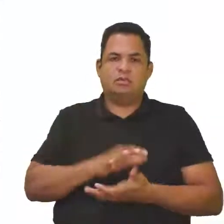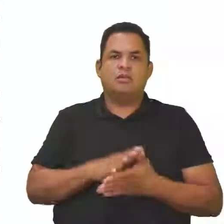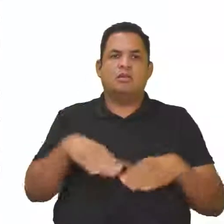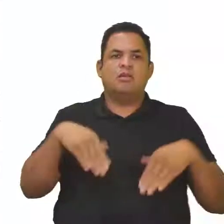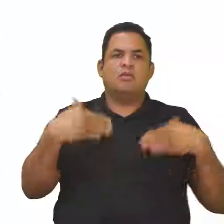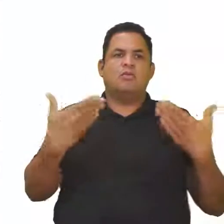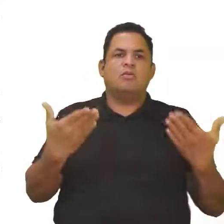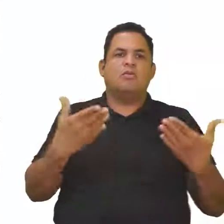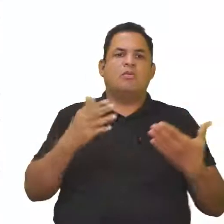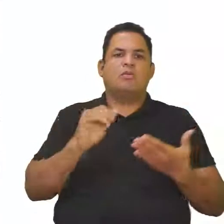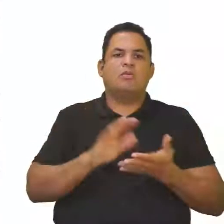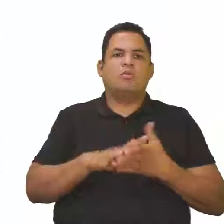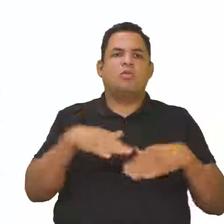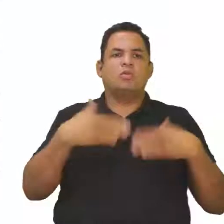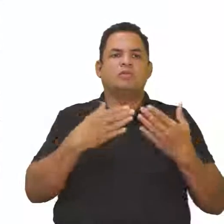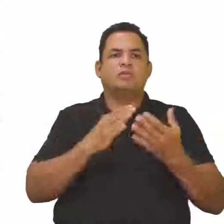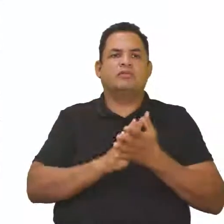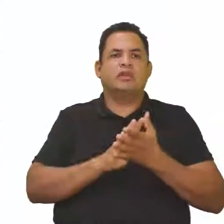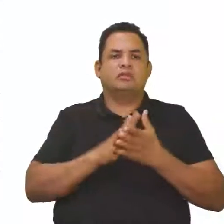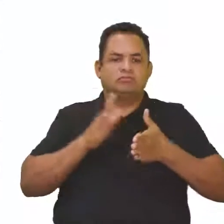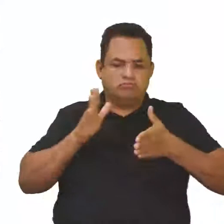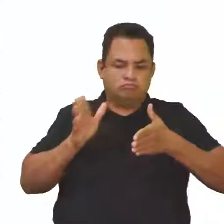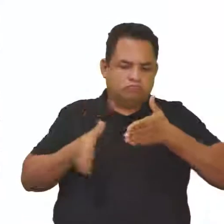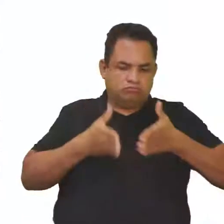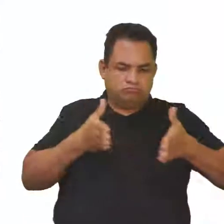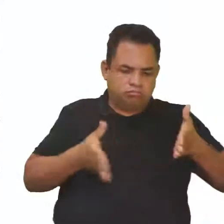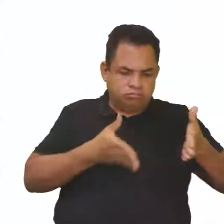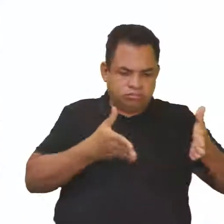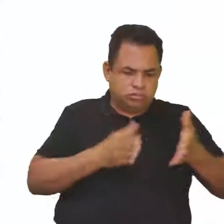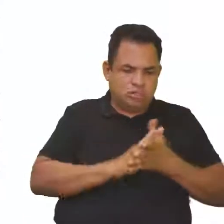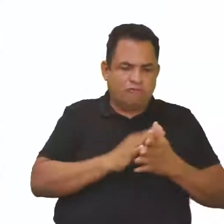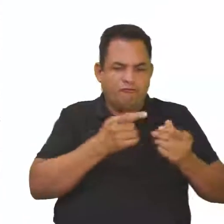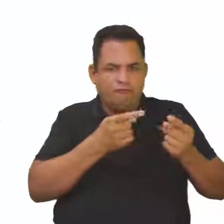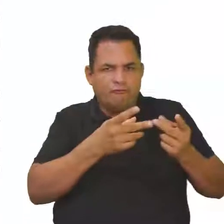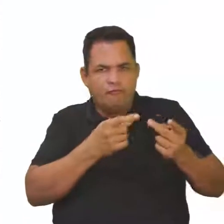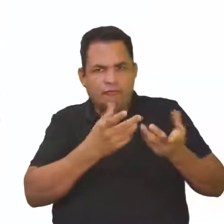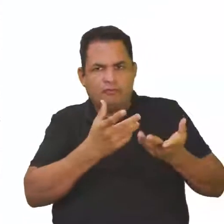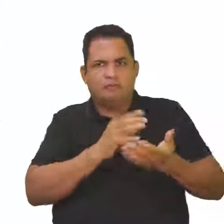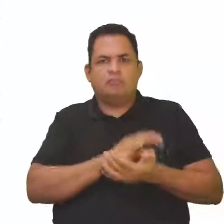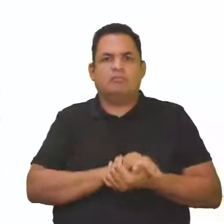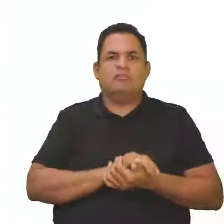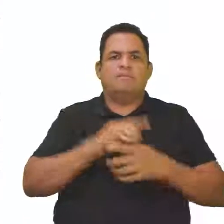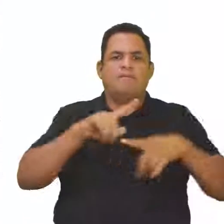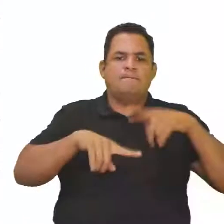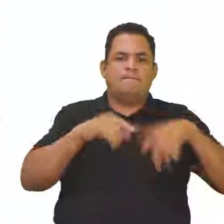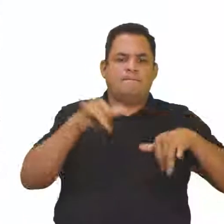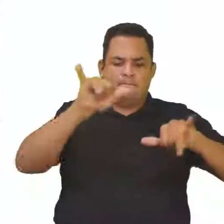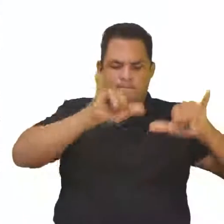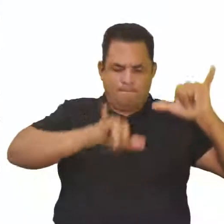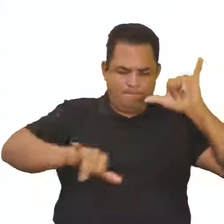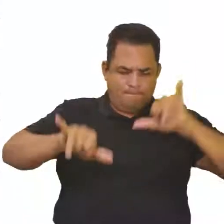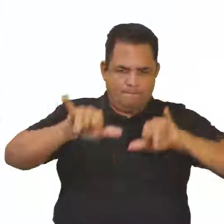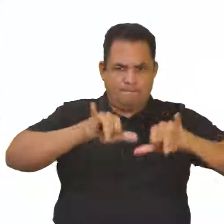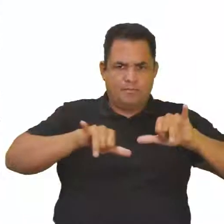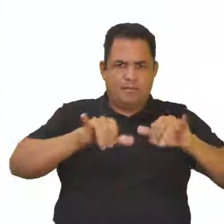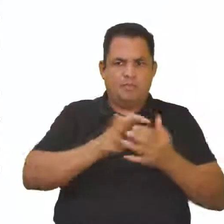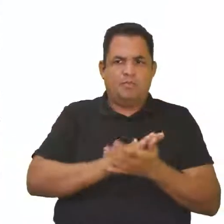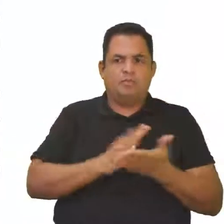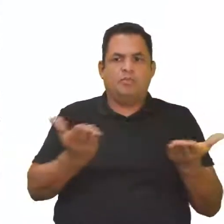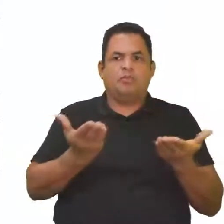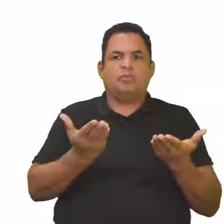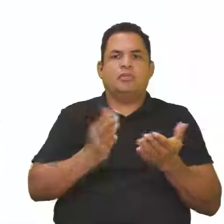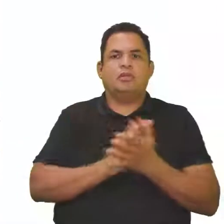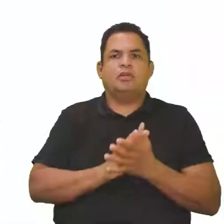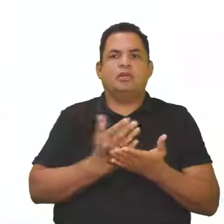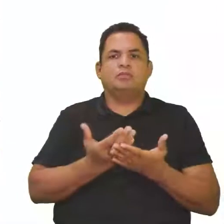está falando sobre produção, venda de produtos químicos, essa